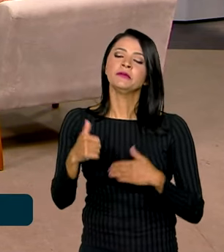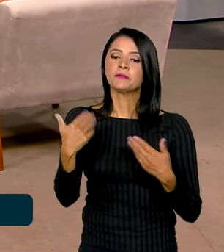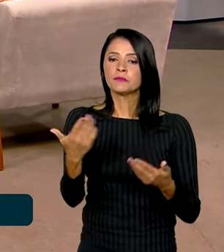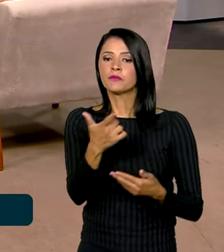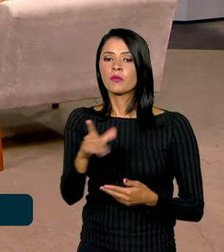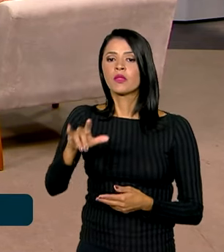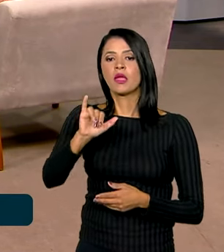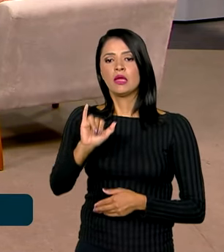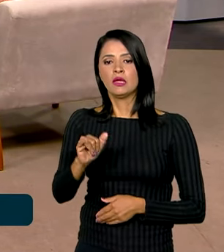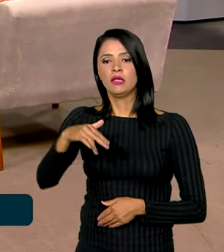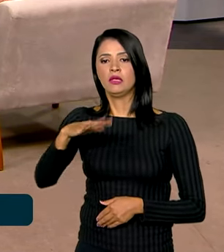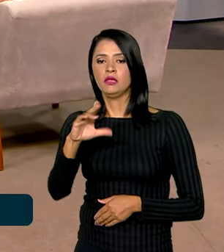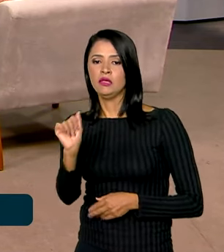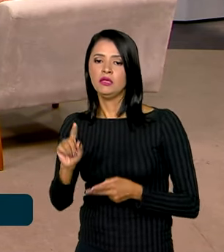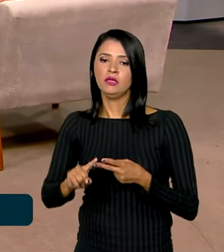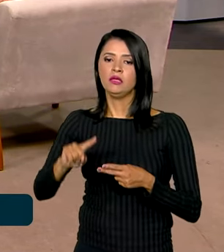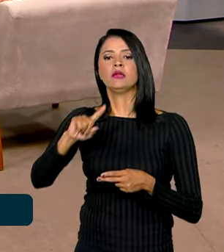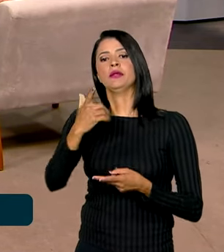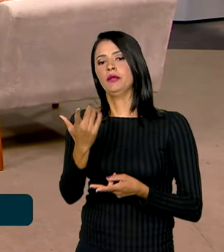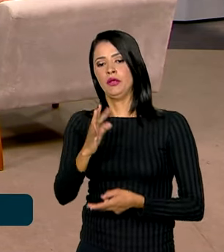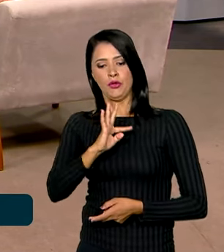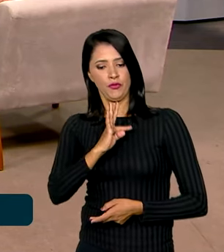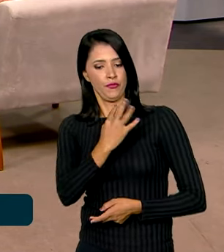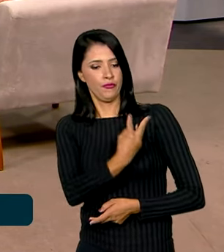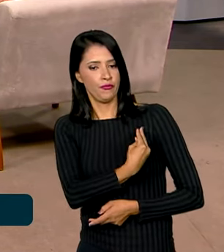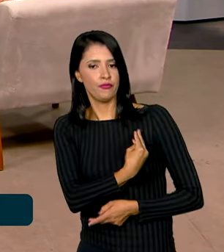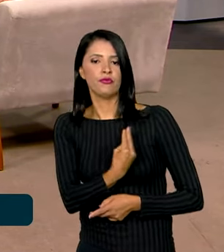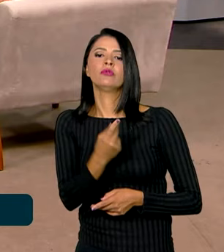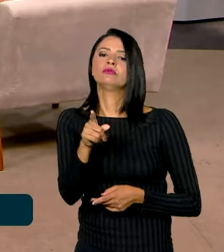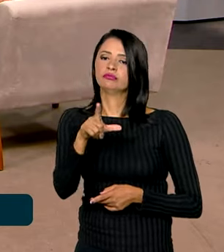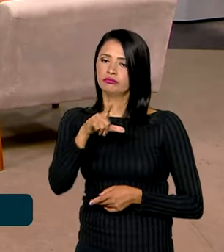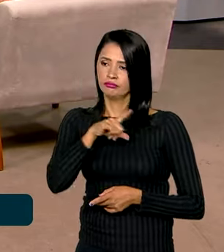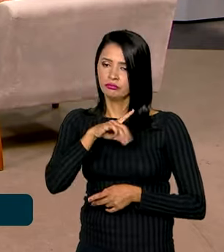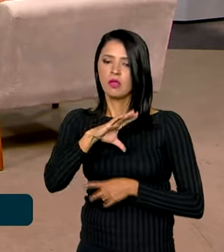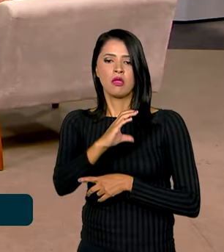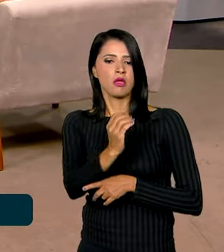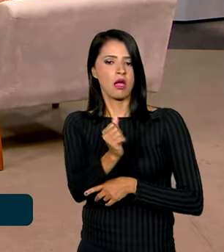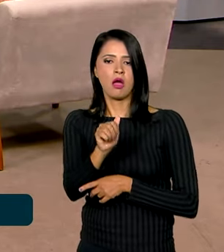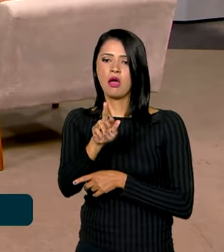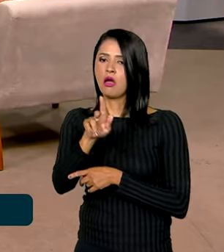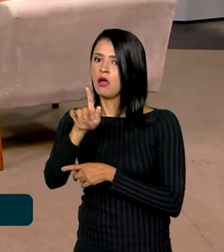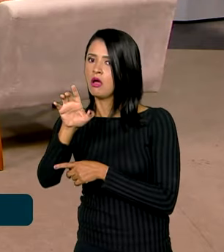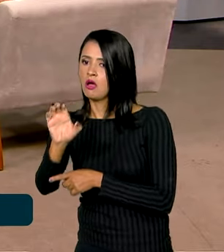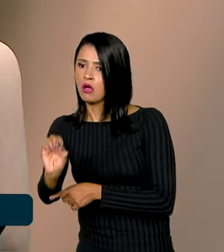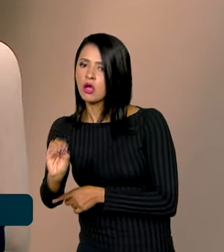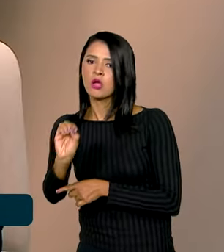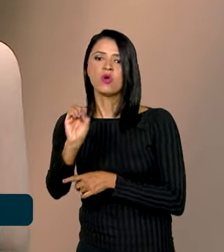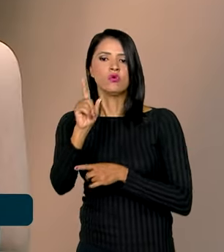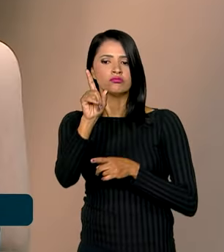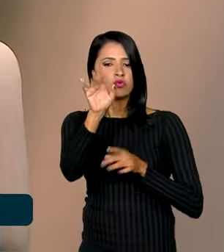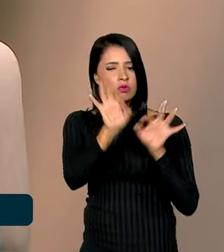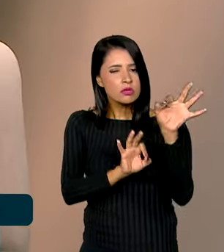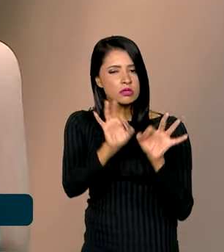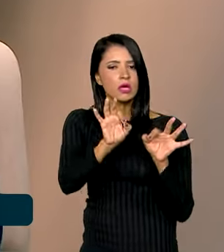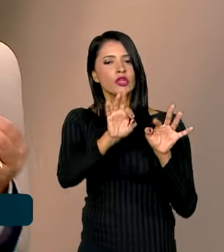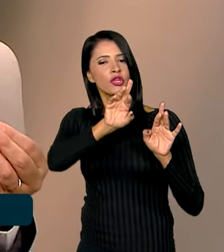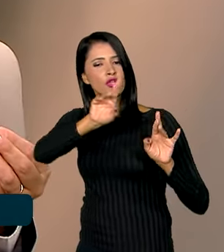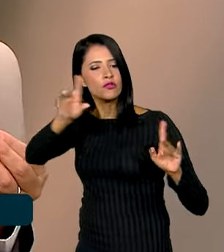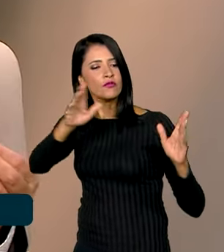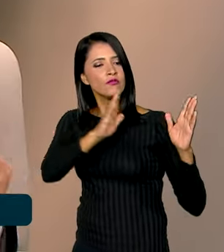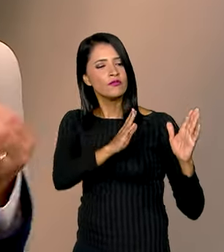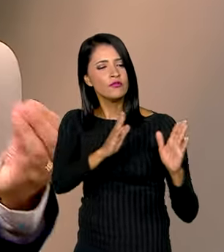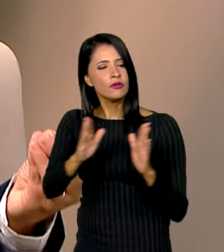O INCRA, a FUNAI, eles têm cargos que são, cargos e especialidades estão divididos em diferentes blocos,